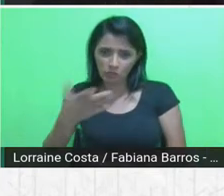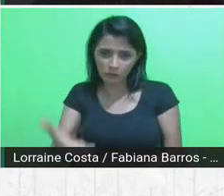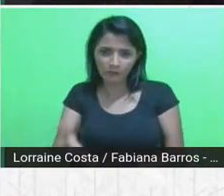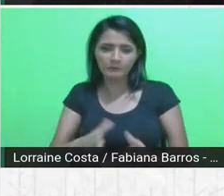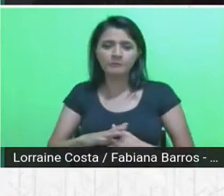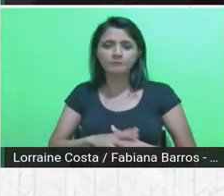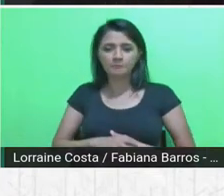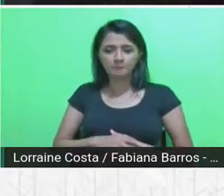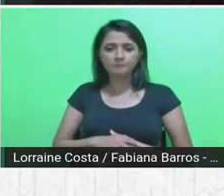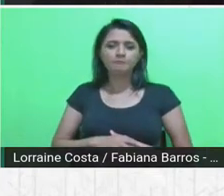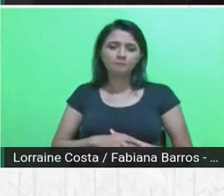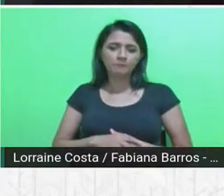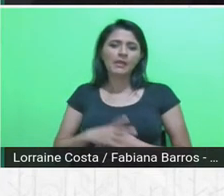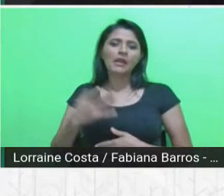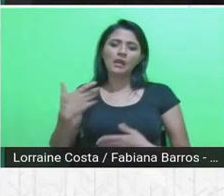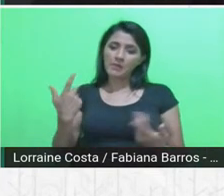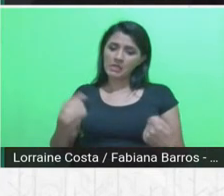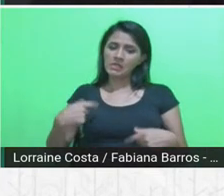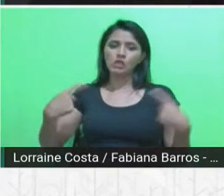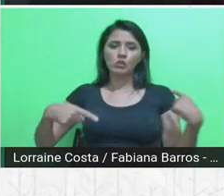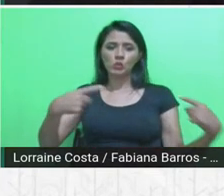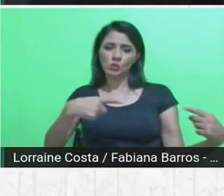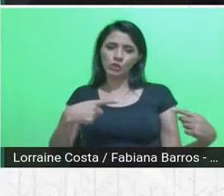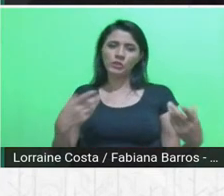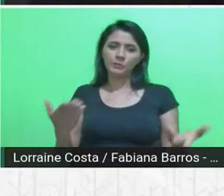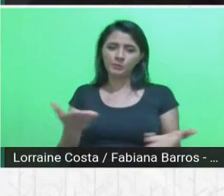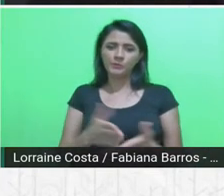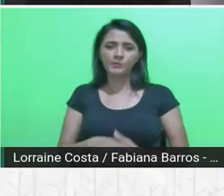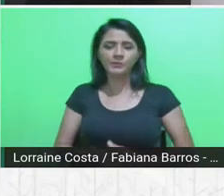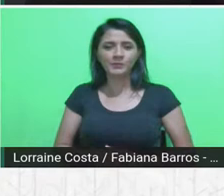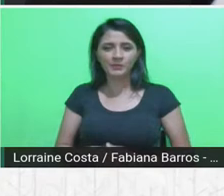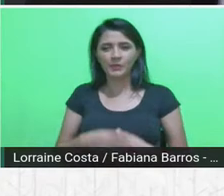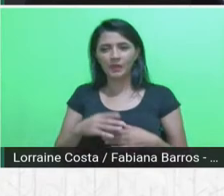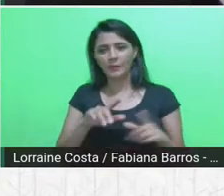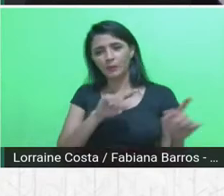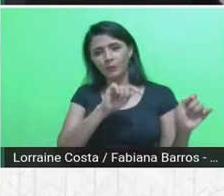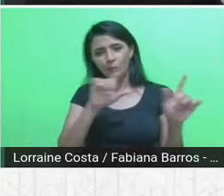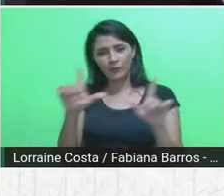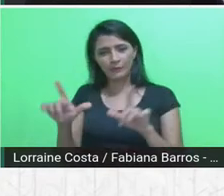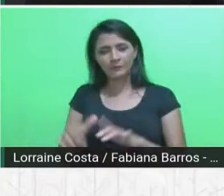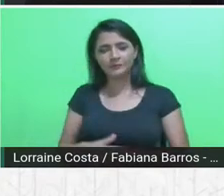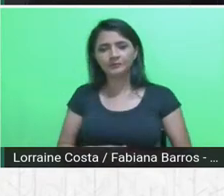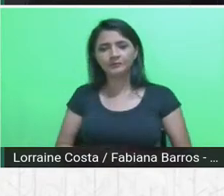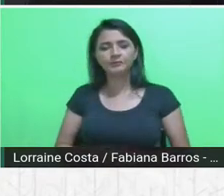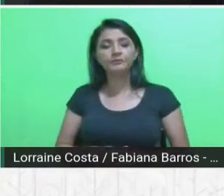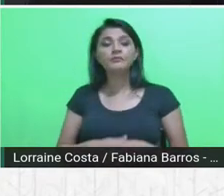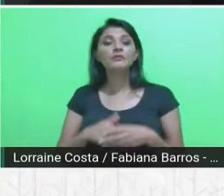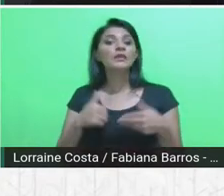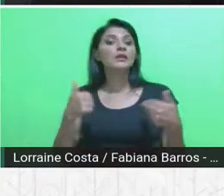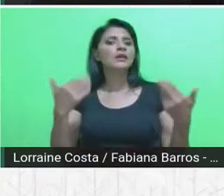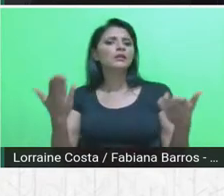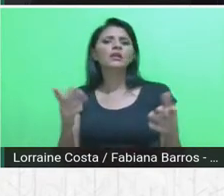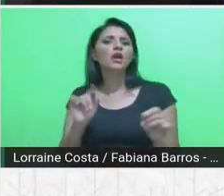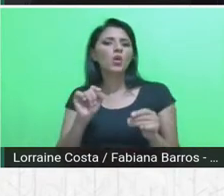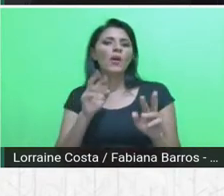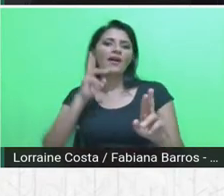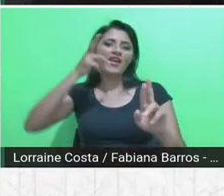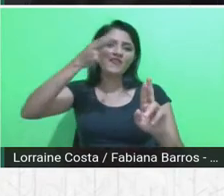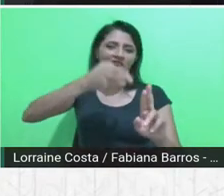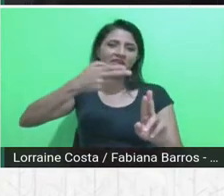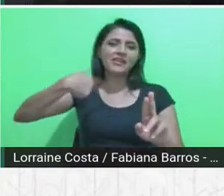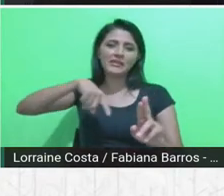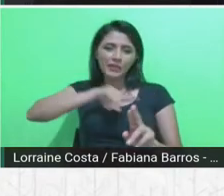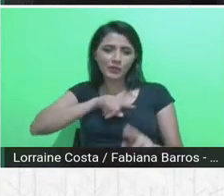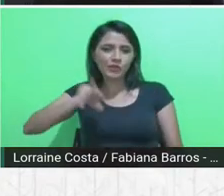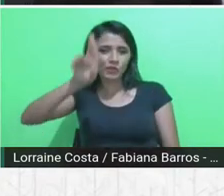a discutir, pode passar, por favor. Bom, então, o que foram as referências que a gente usou,